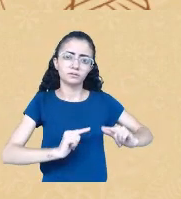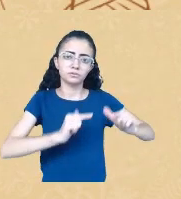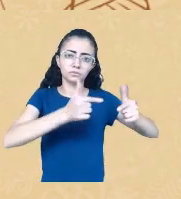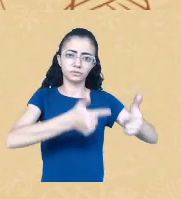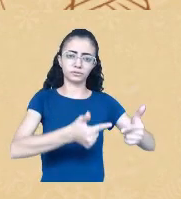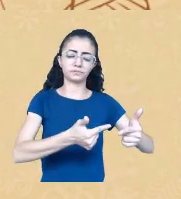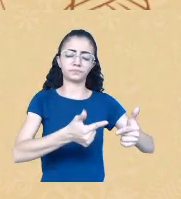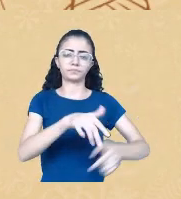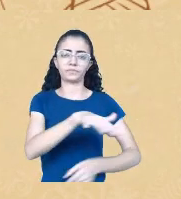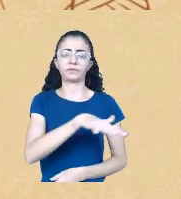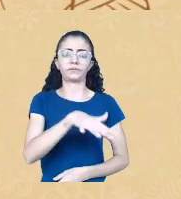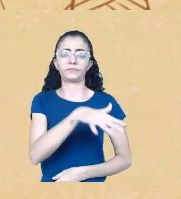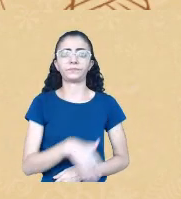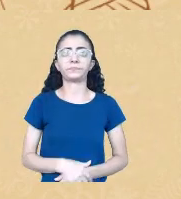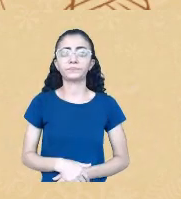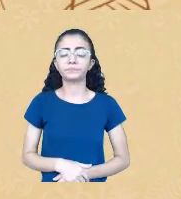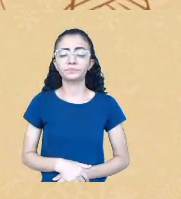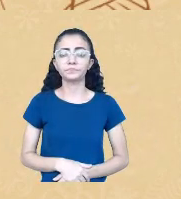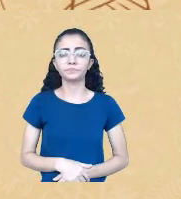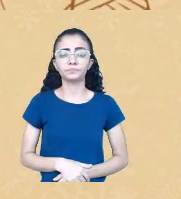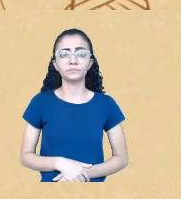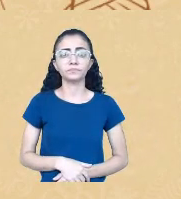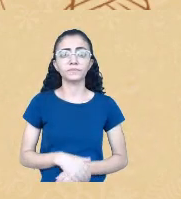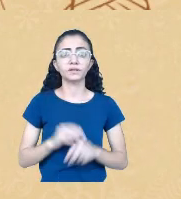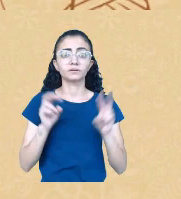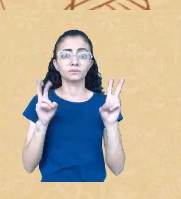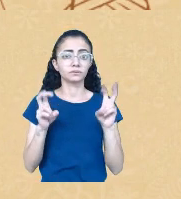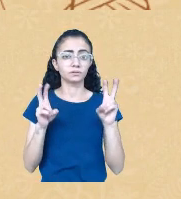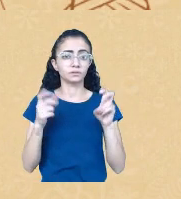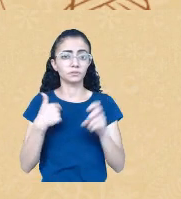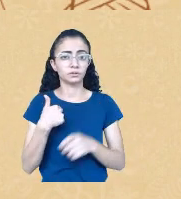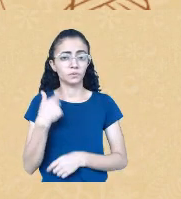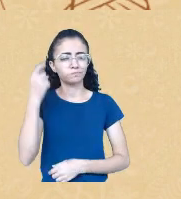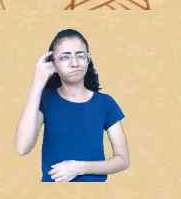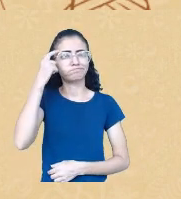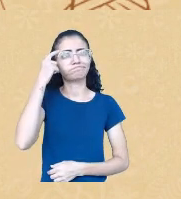E dentre os temas que eu pensei em falar hoje com vocês, né?